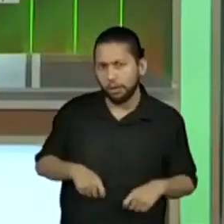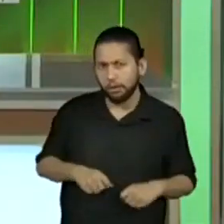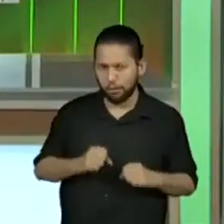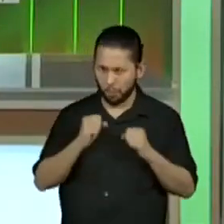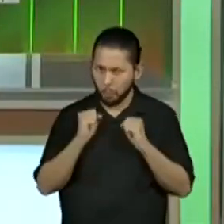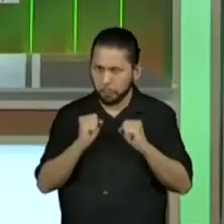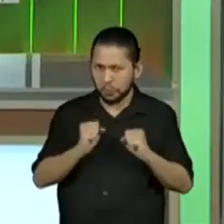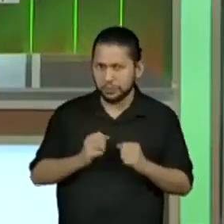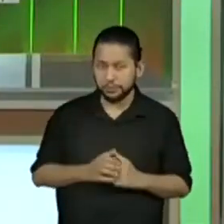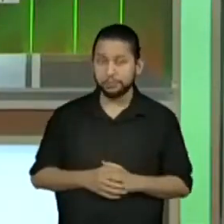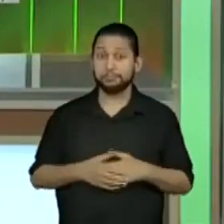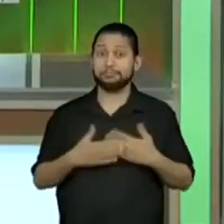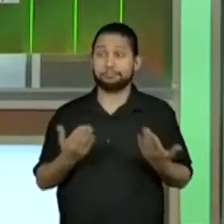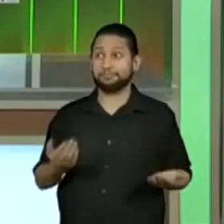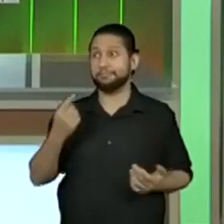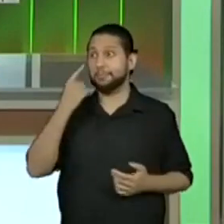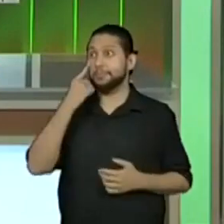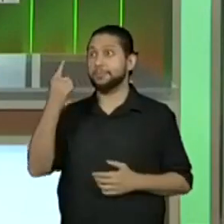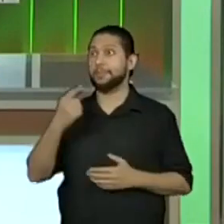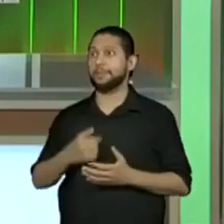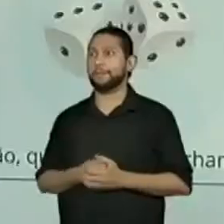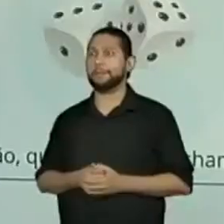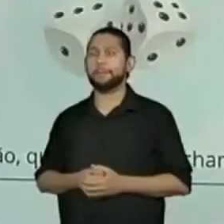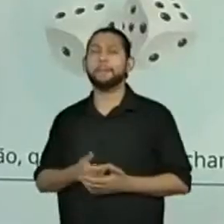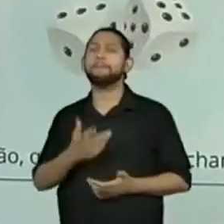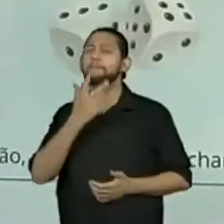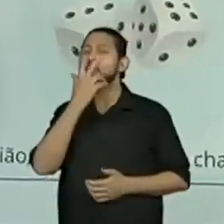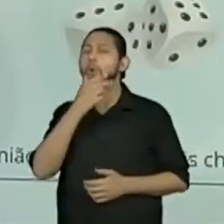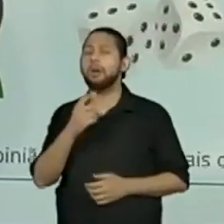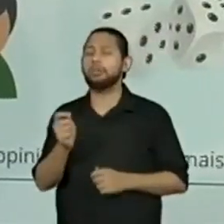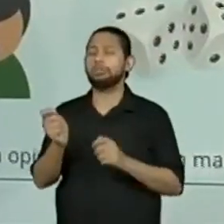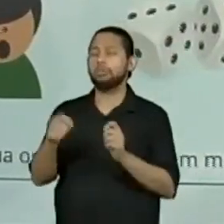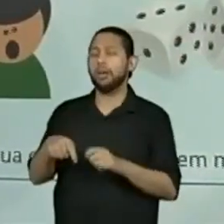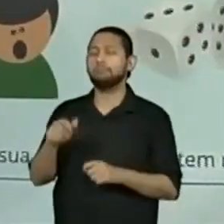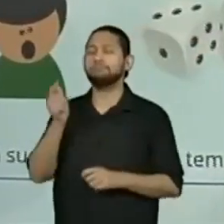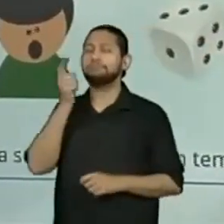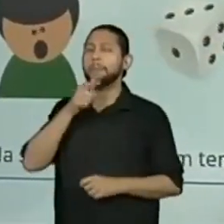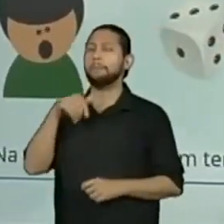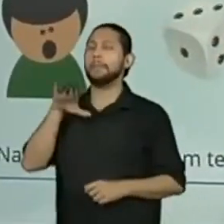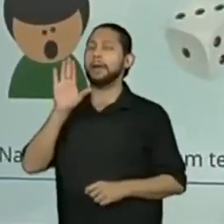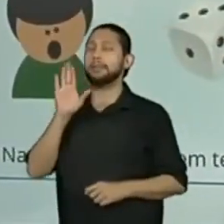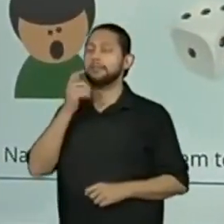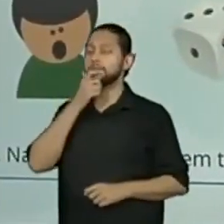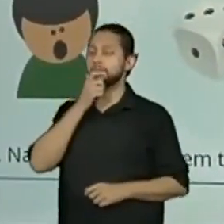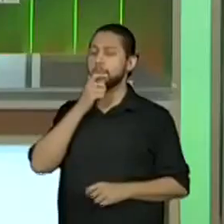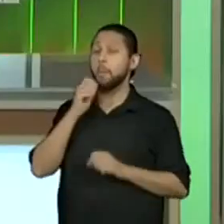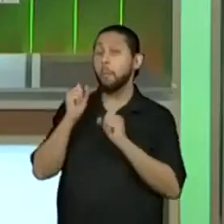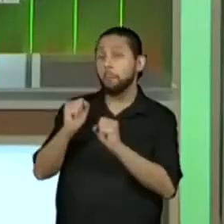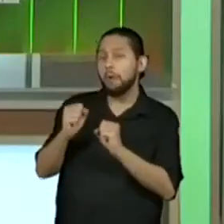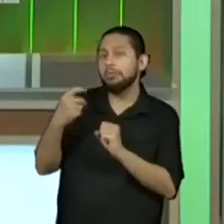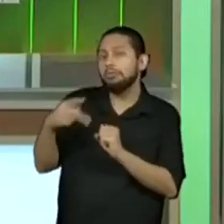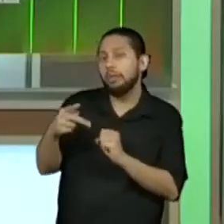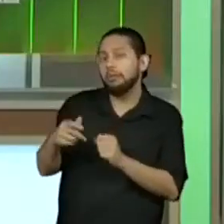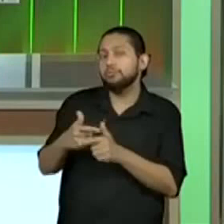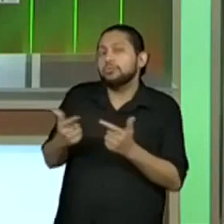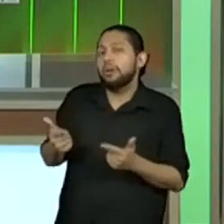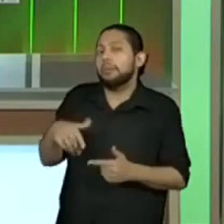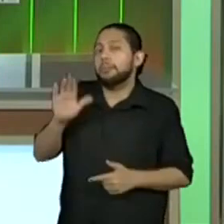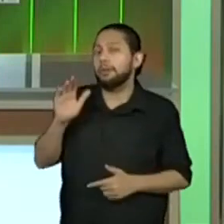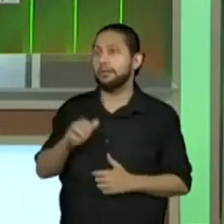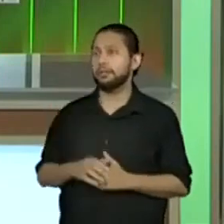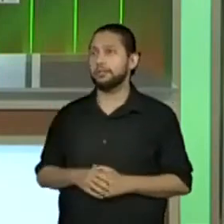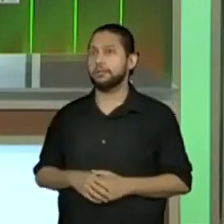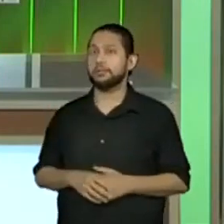aí. E então, qual deles tem mais chance, de acordo com a soma que escolheu? Renan.